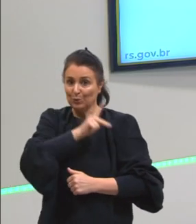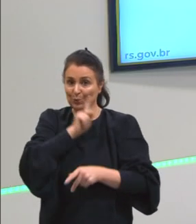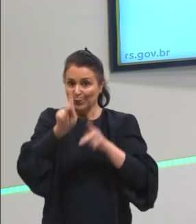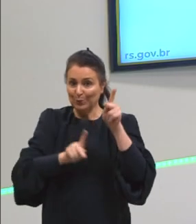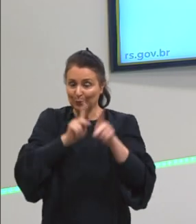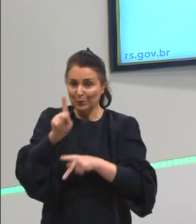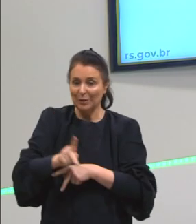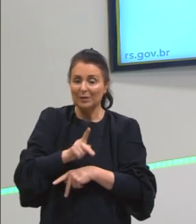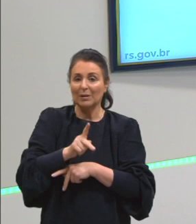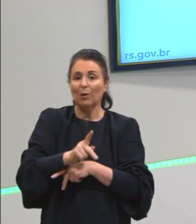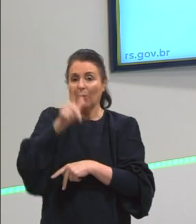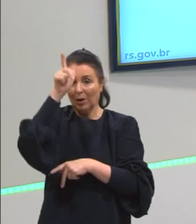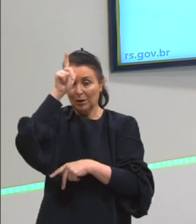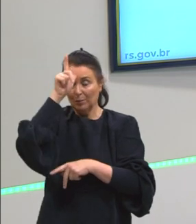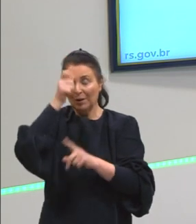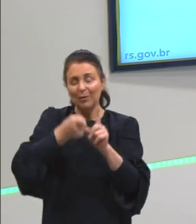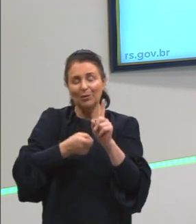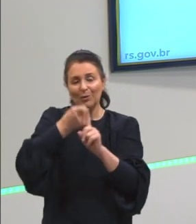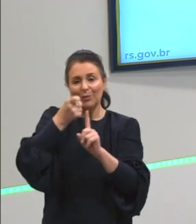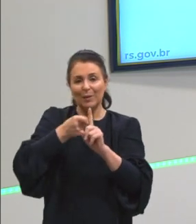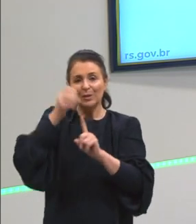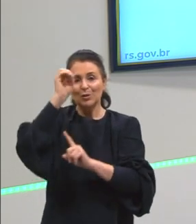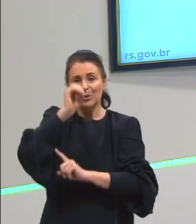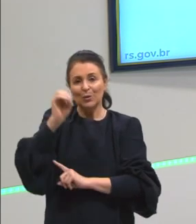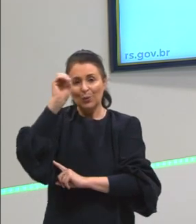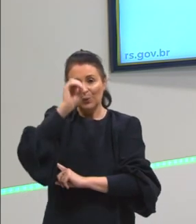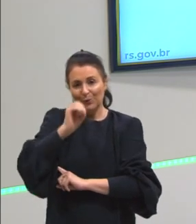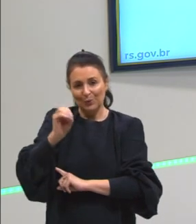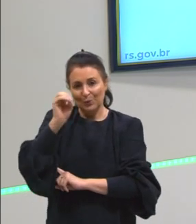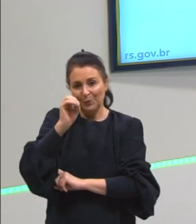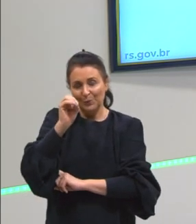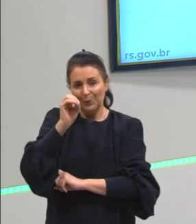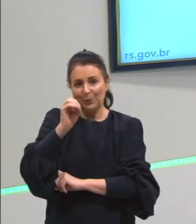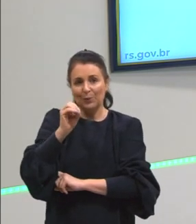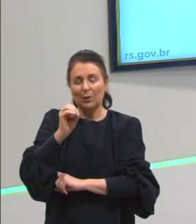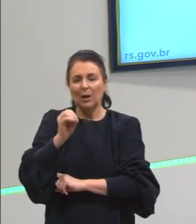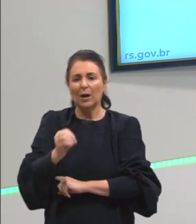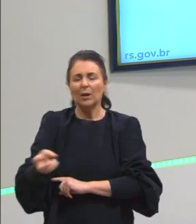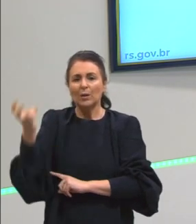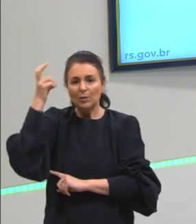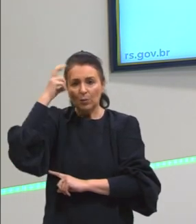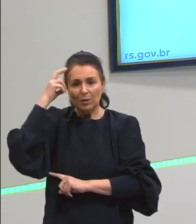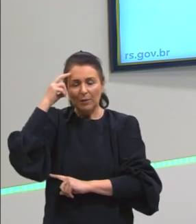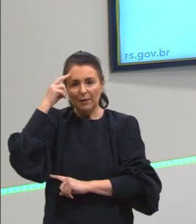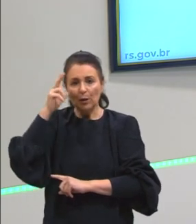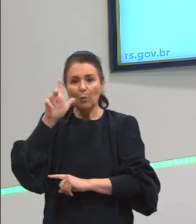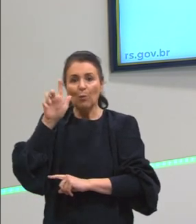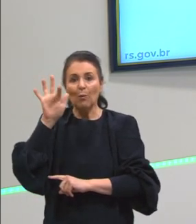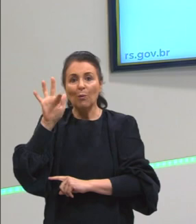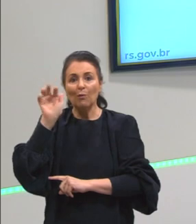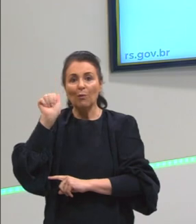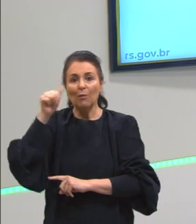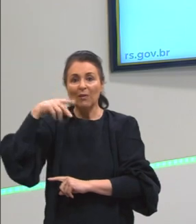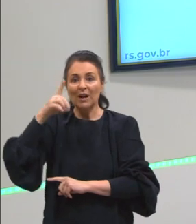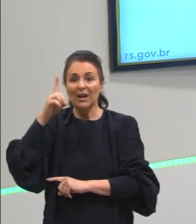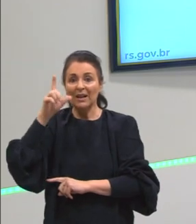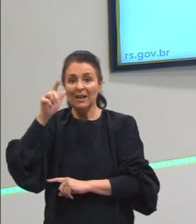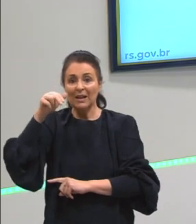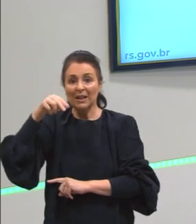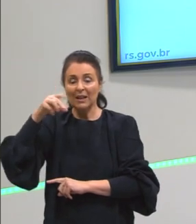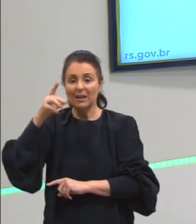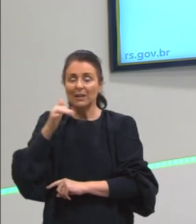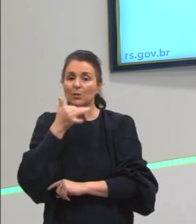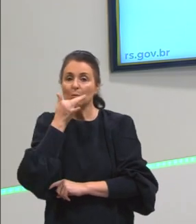Mês de outubro. Olha só a nossa cultura também. O fandango, né? Dos nossos... Os